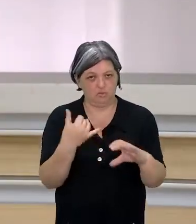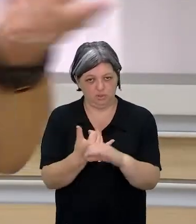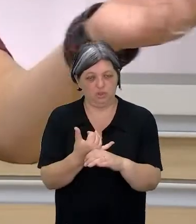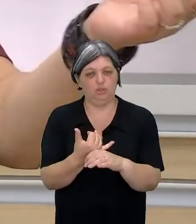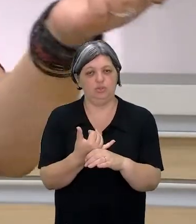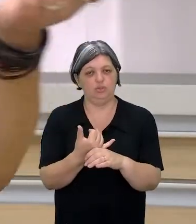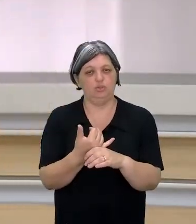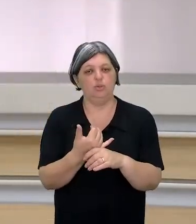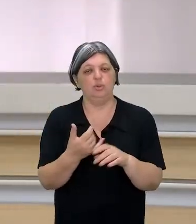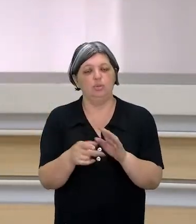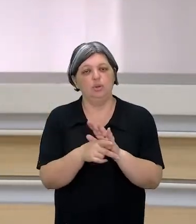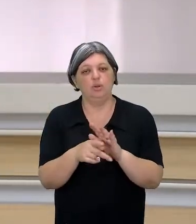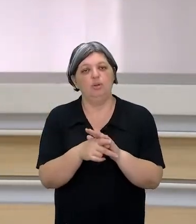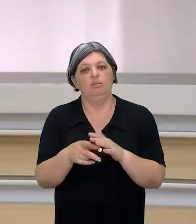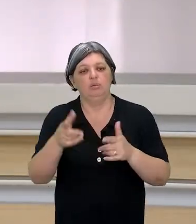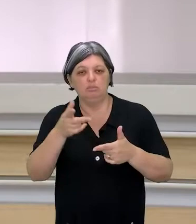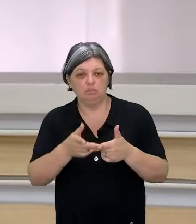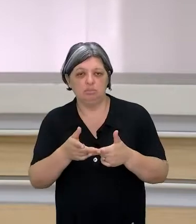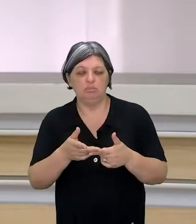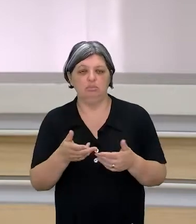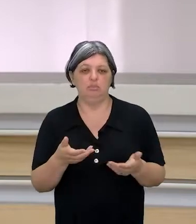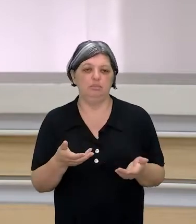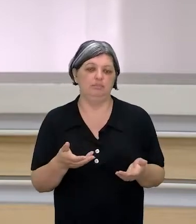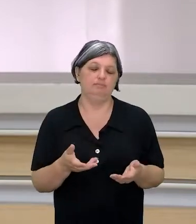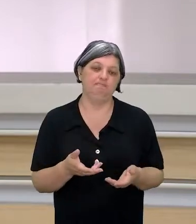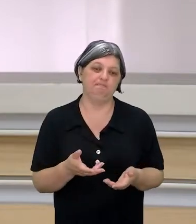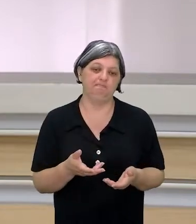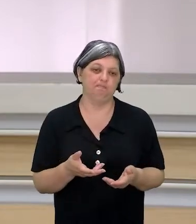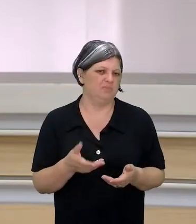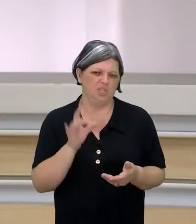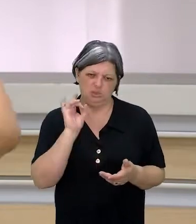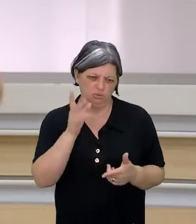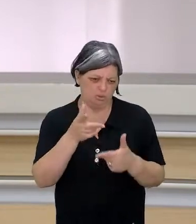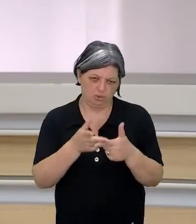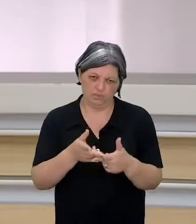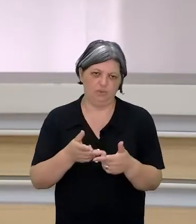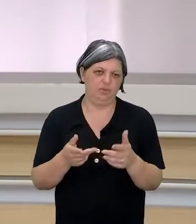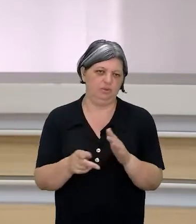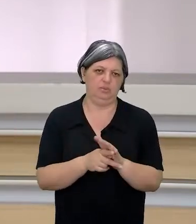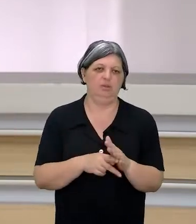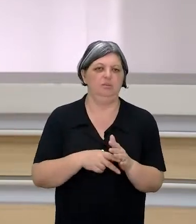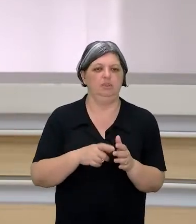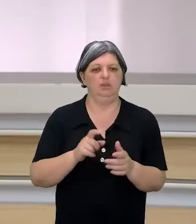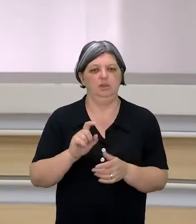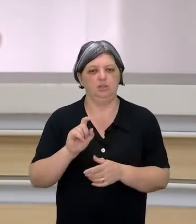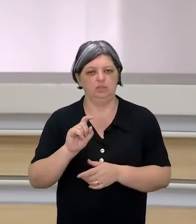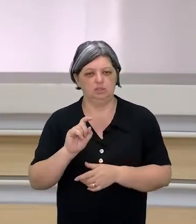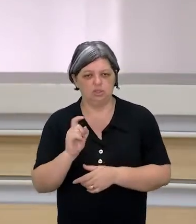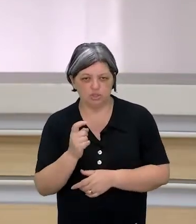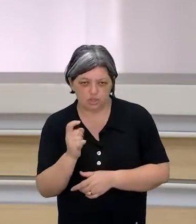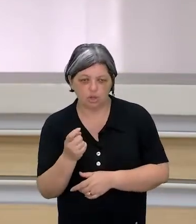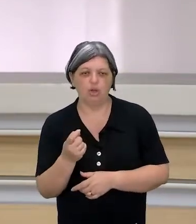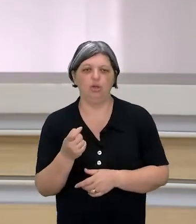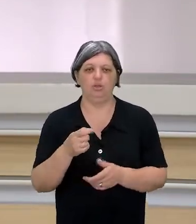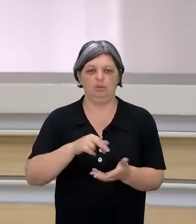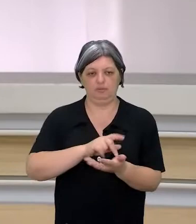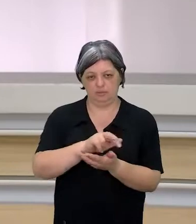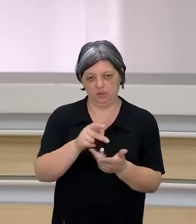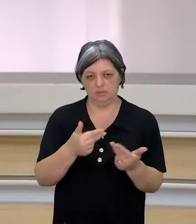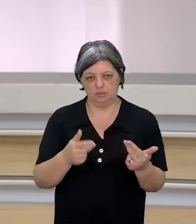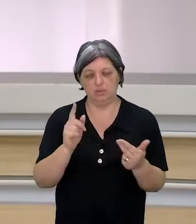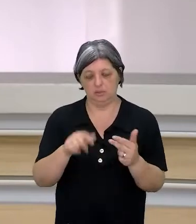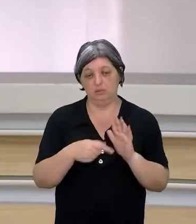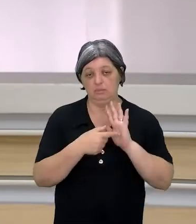ali um fluxo muito grande, de não só vídeos, mas Reels, TikToks, onde é uma transmissão,